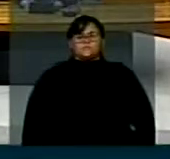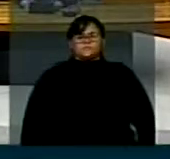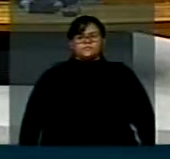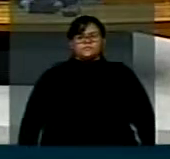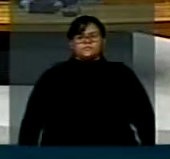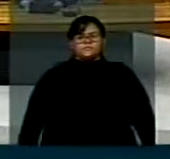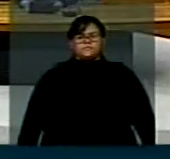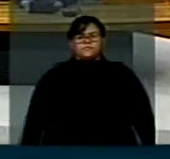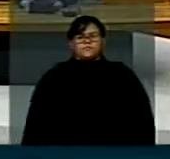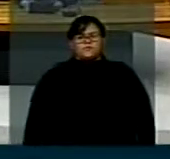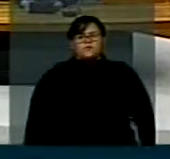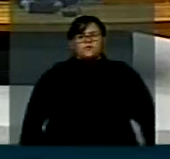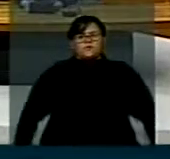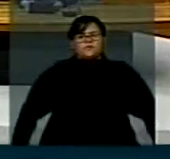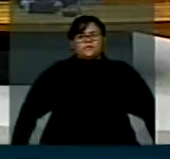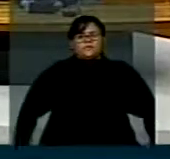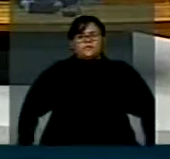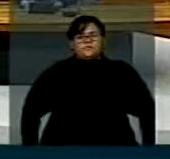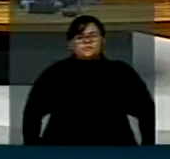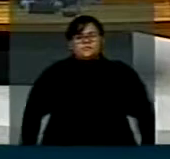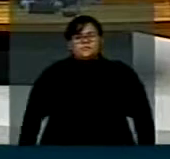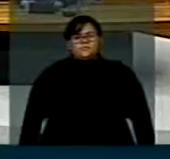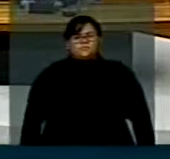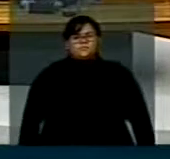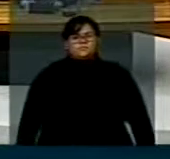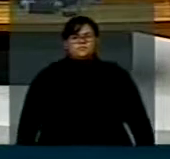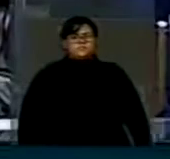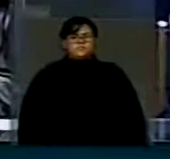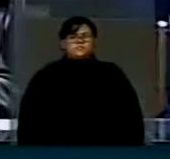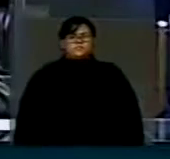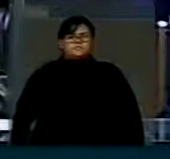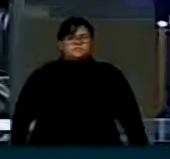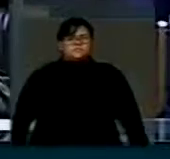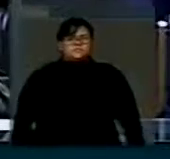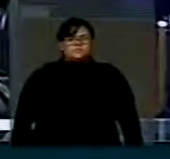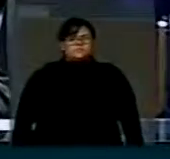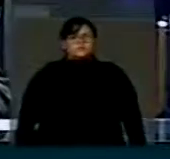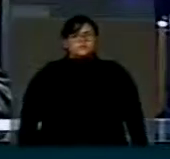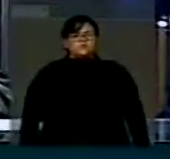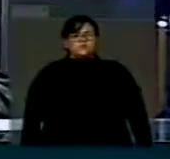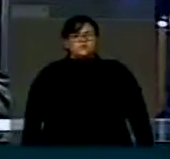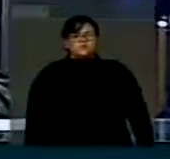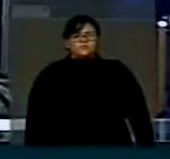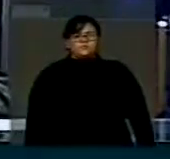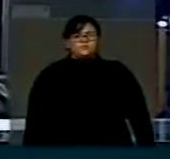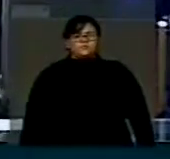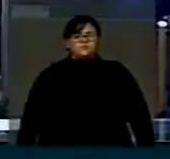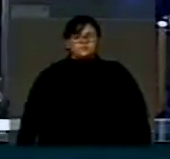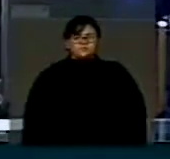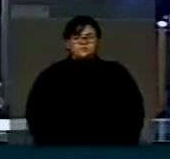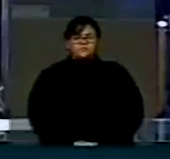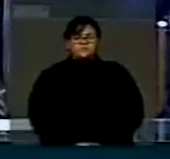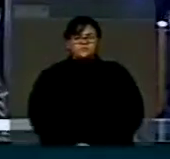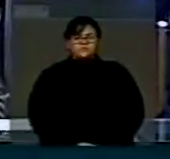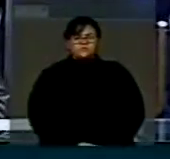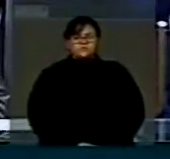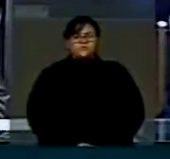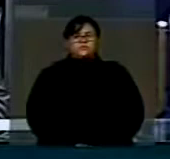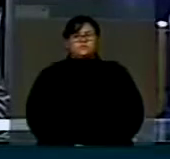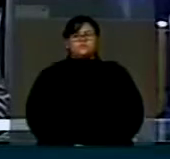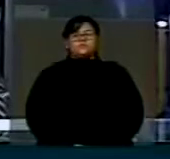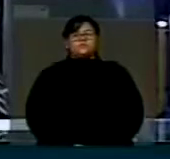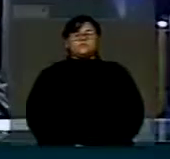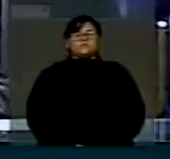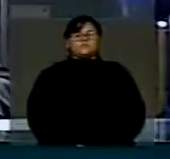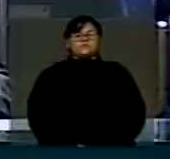Obrigado, deputado, sua vez faço minhas suas palavras com relação ao governo do nosso Estado, o governador Sérgio Cabral e o